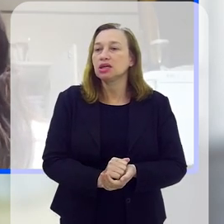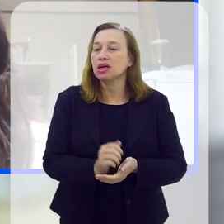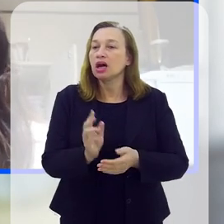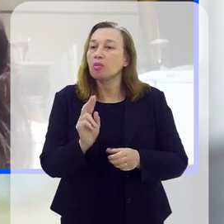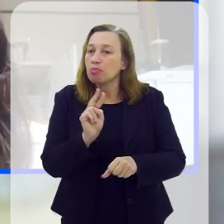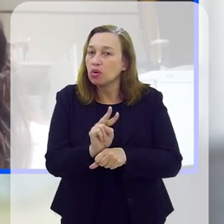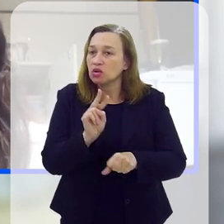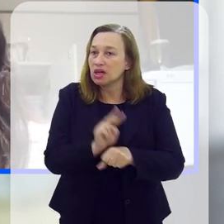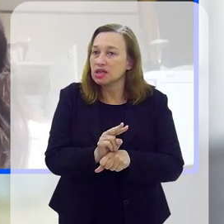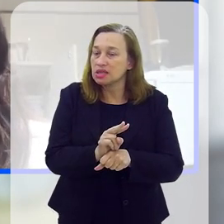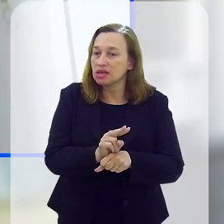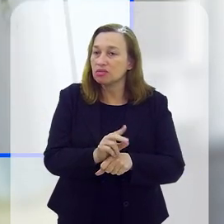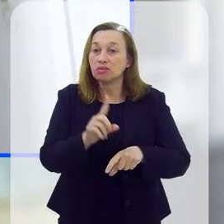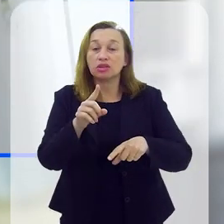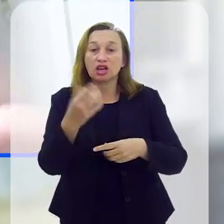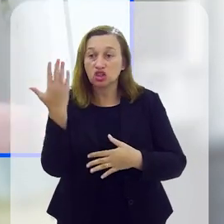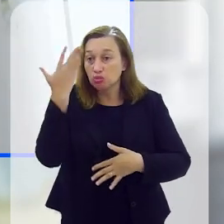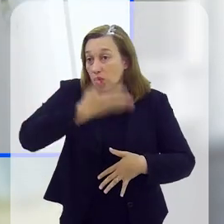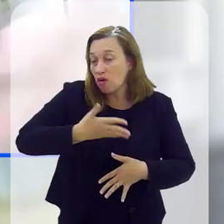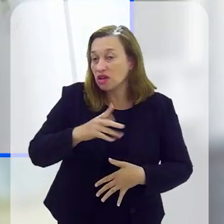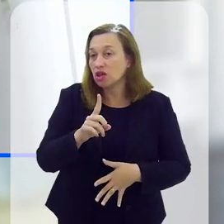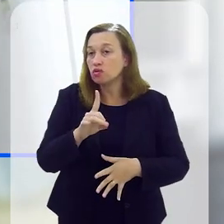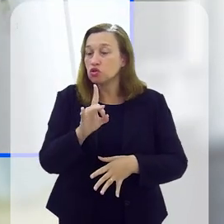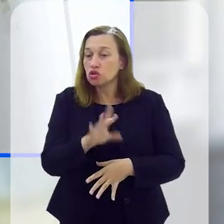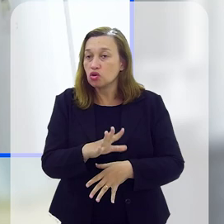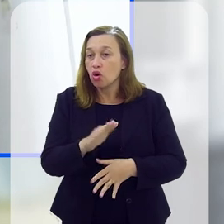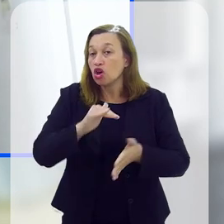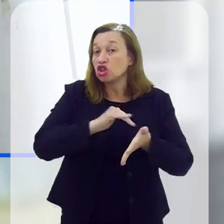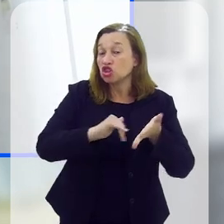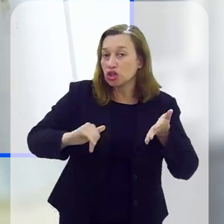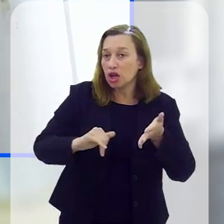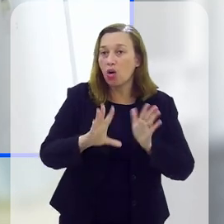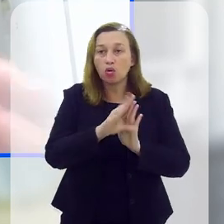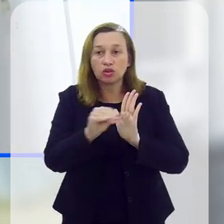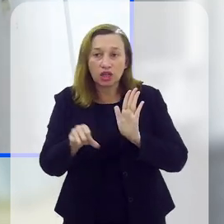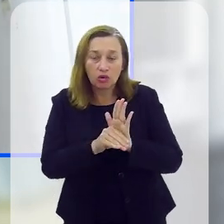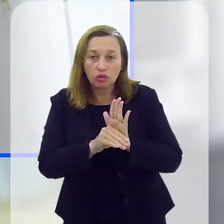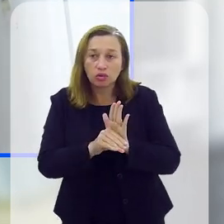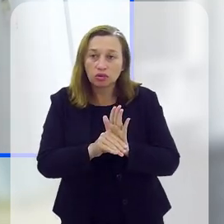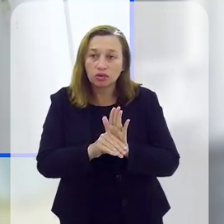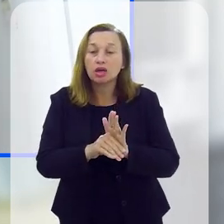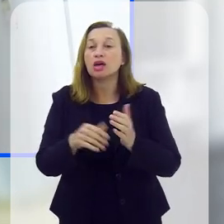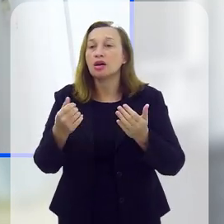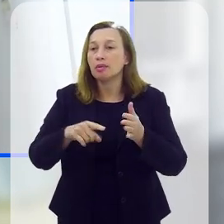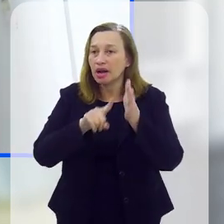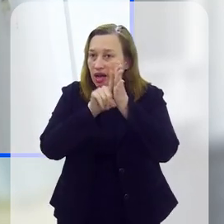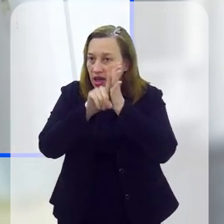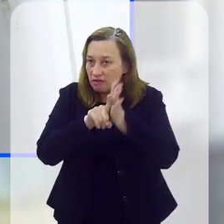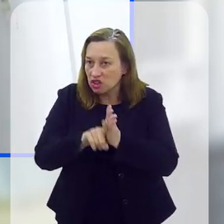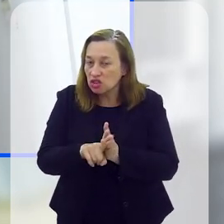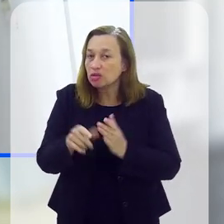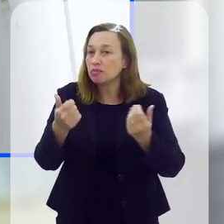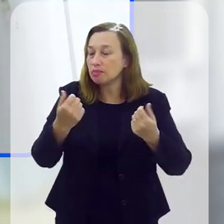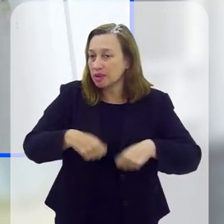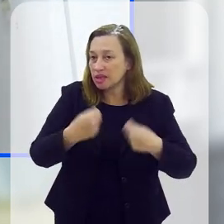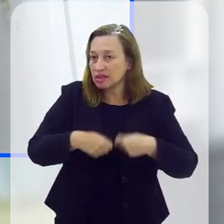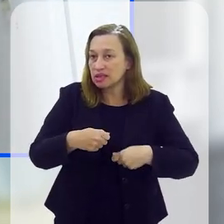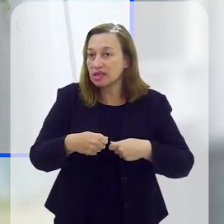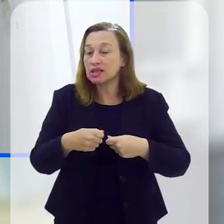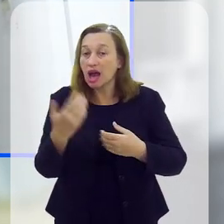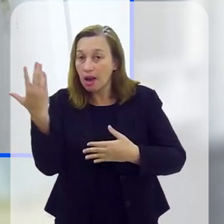preservada. Então não basta só realmente retirar o conteúdo, para a investigação é necessário que seja preservada